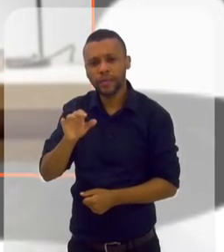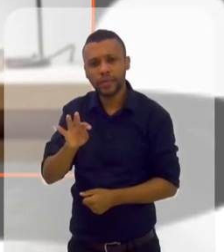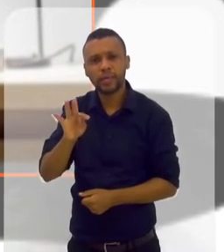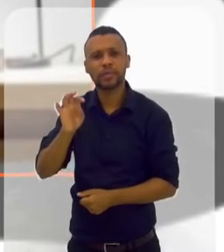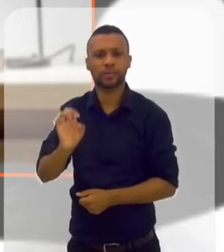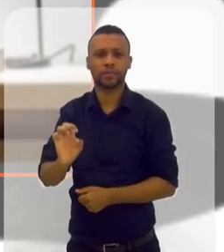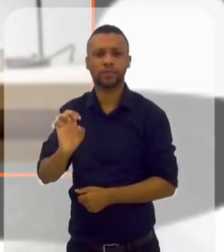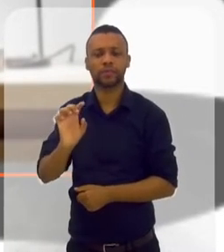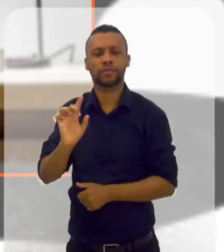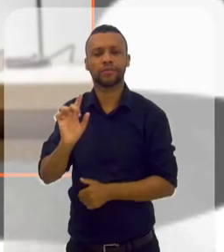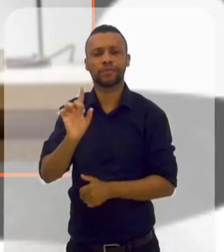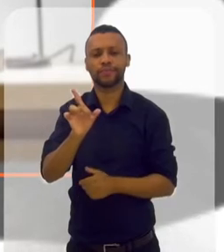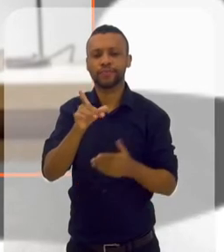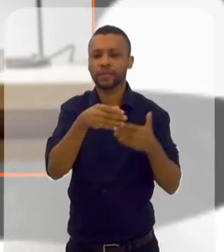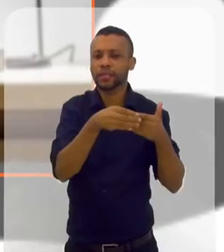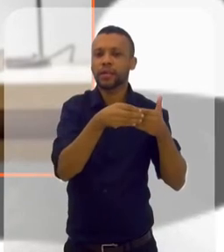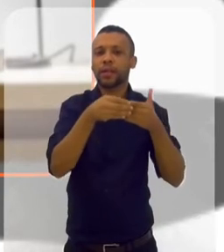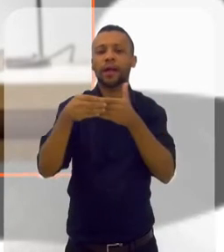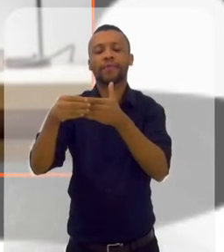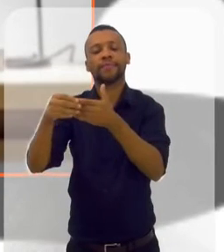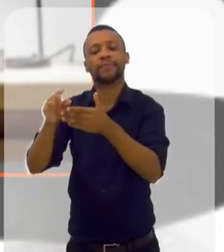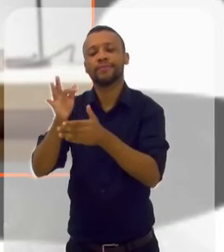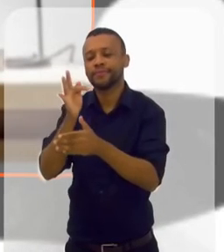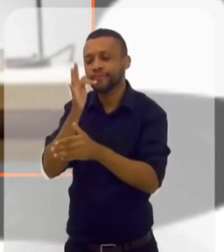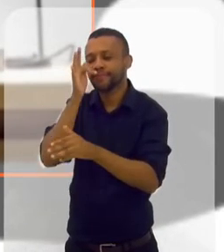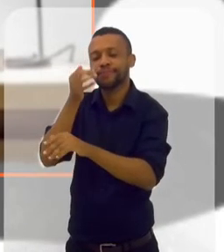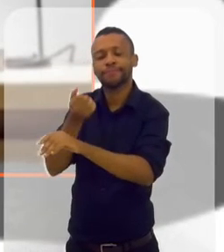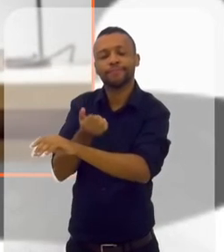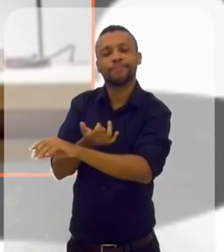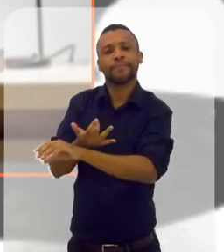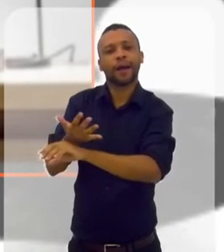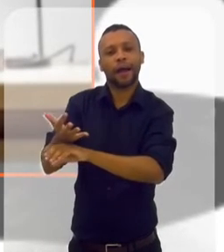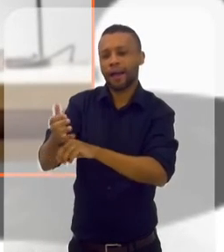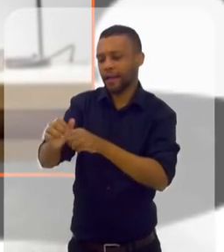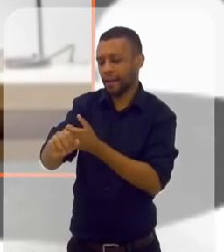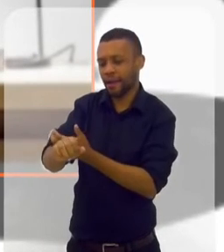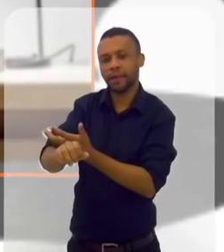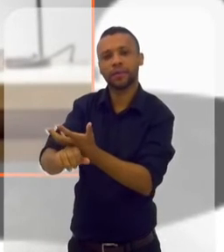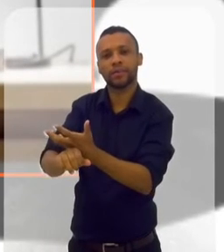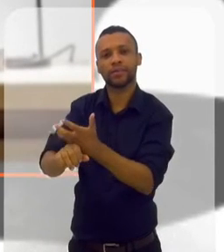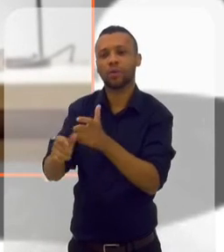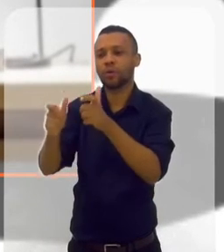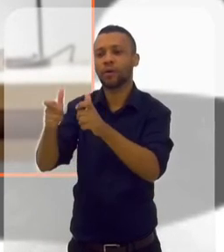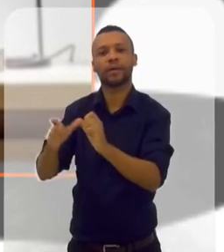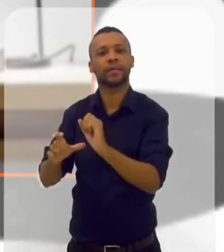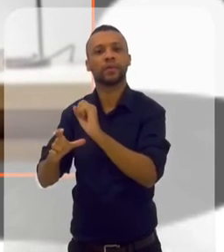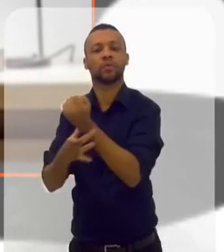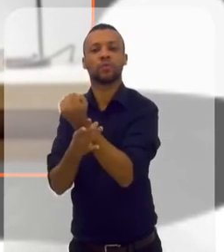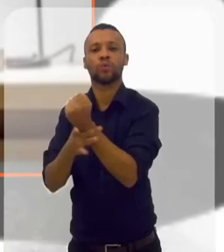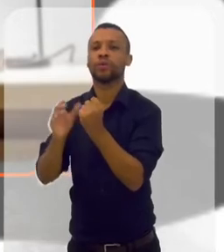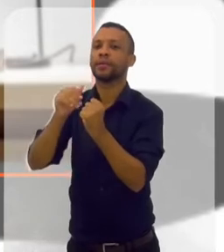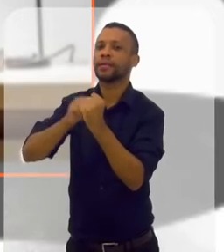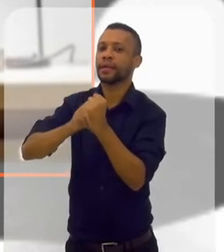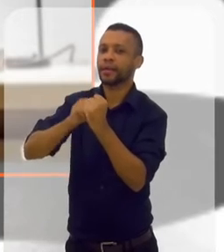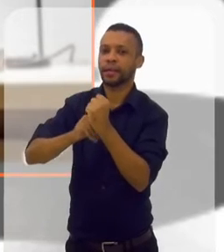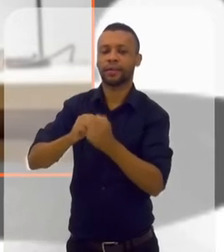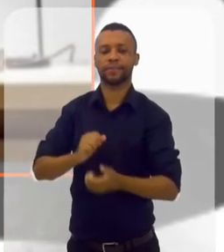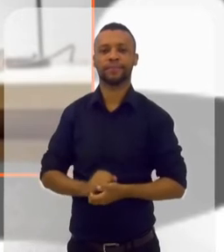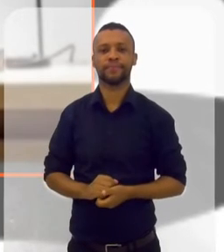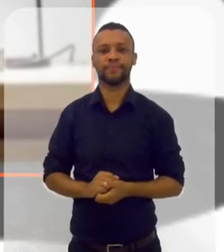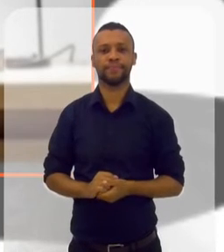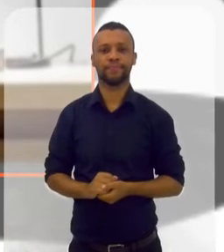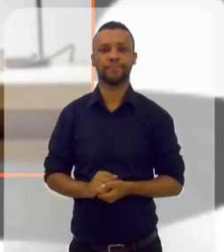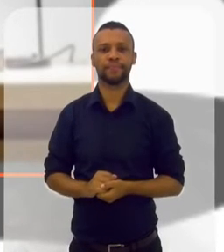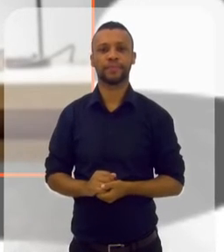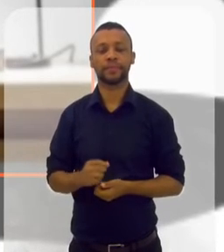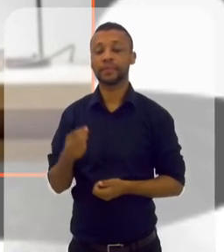ao seu paraíso. Seu lugar seguro, seu lugar secreto. 3. Indo para o